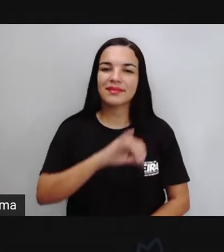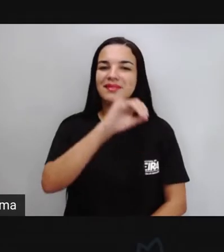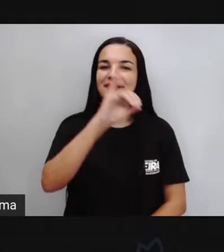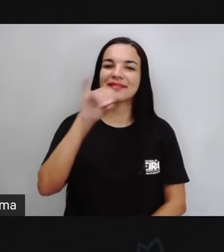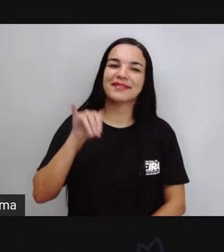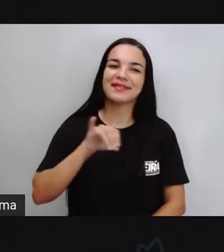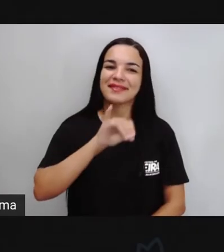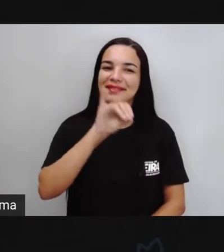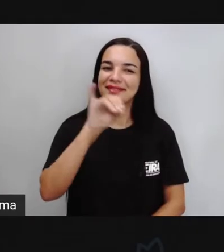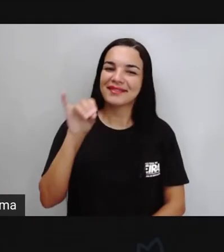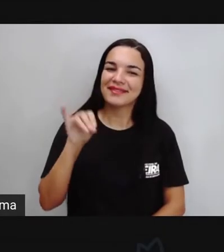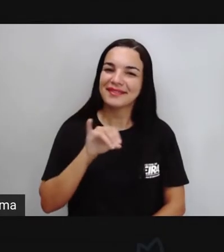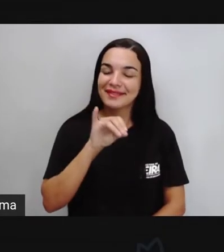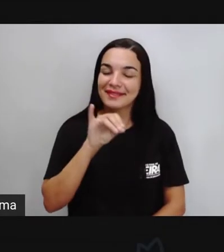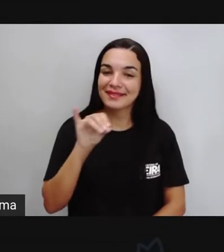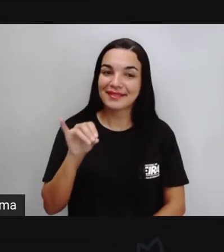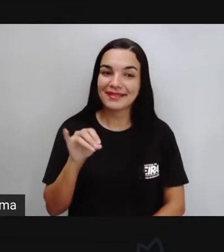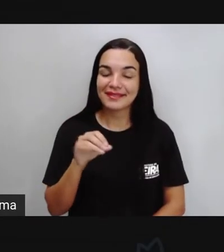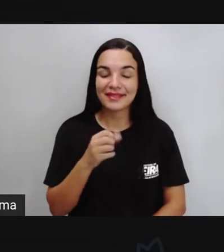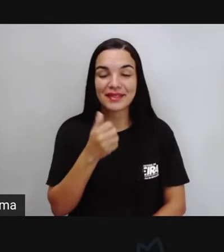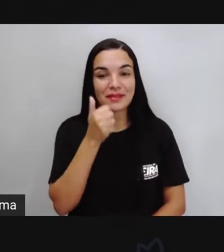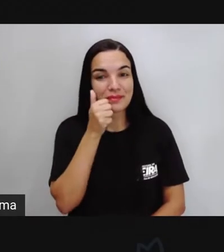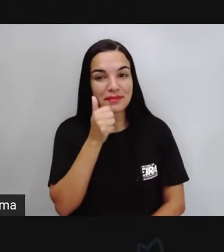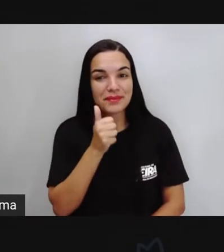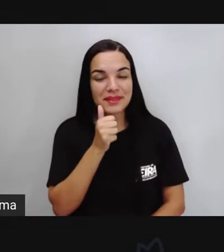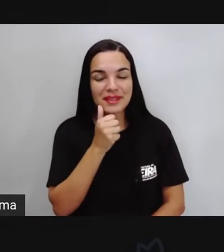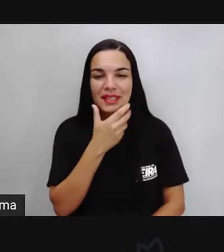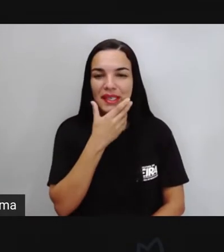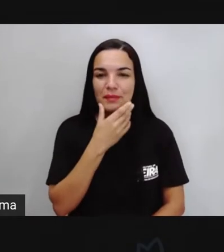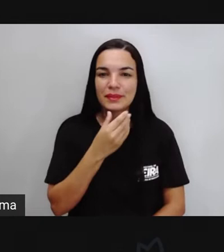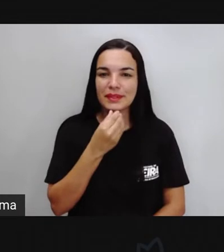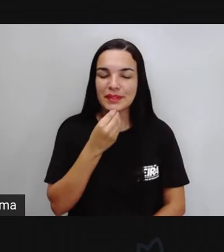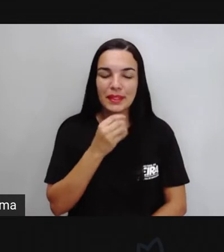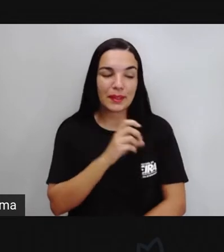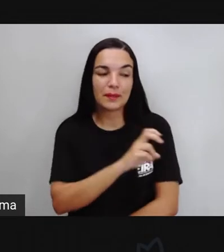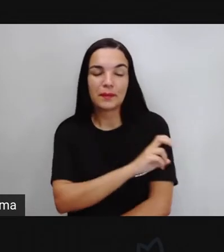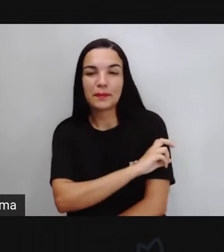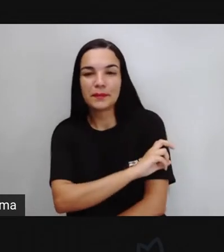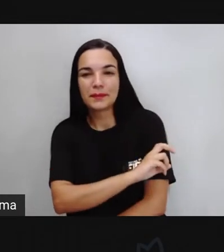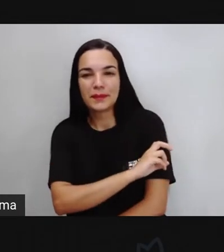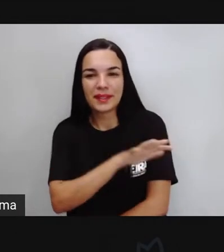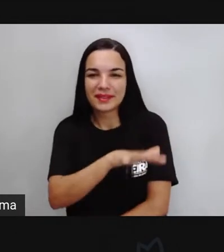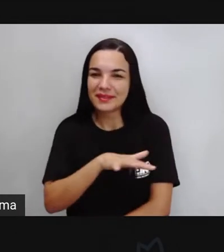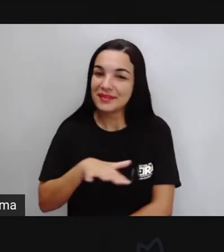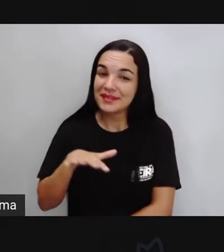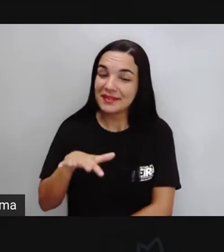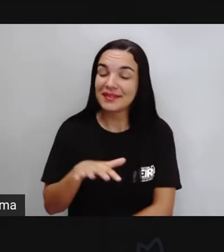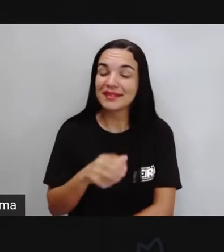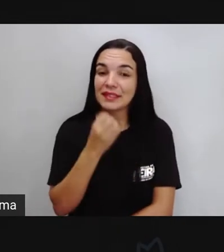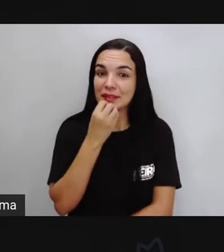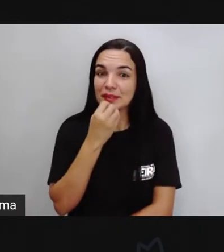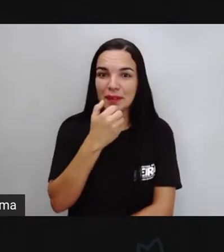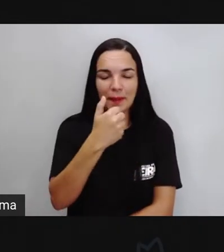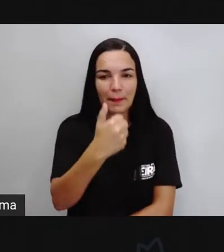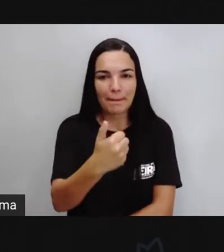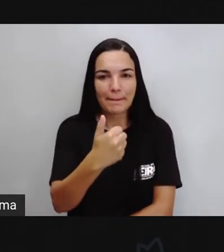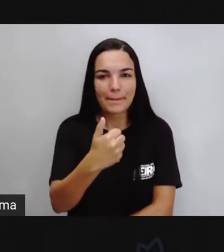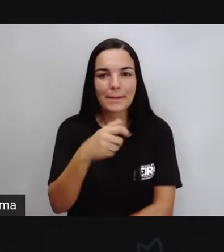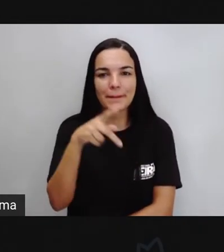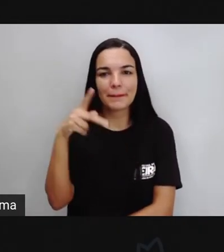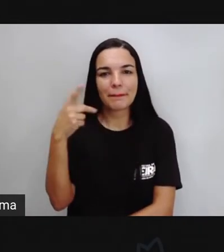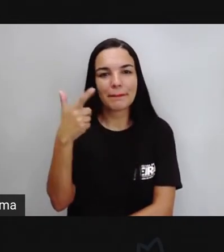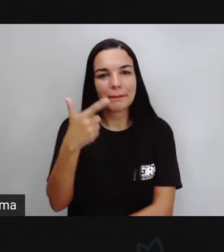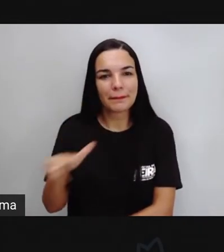Olá, meninos e meninas aí do quinto ano, olhem só, novamente a prova Anessa está